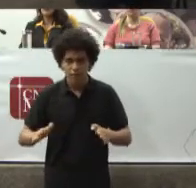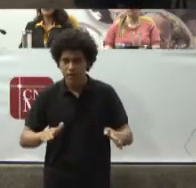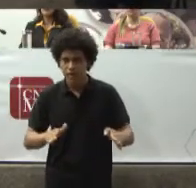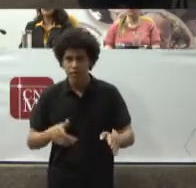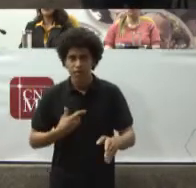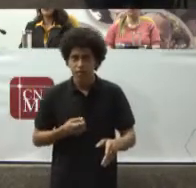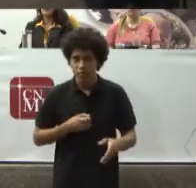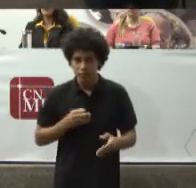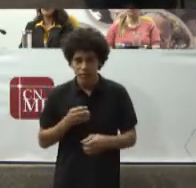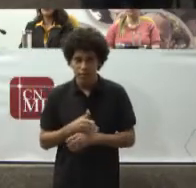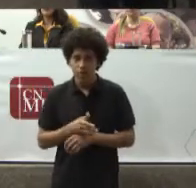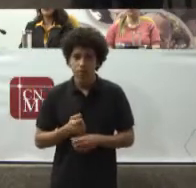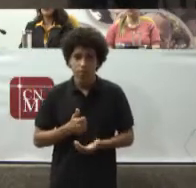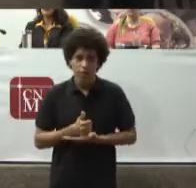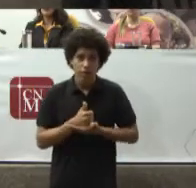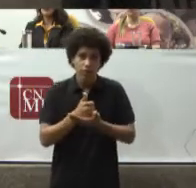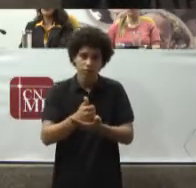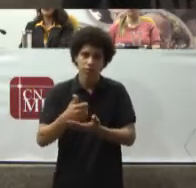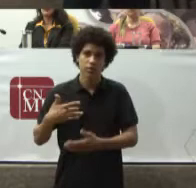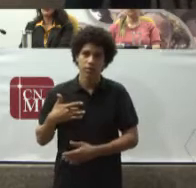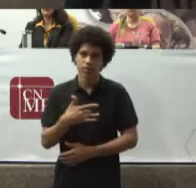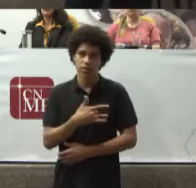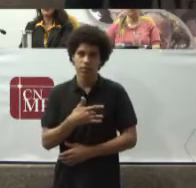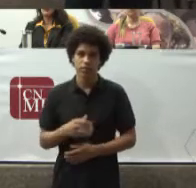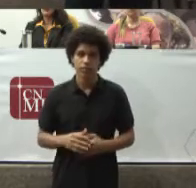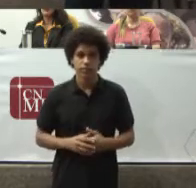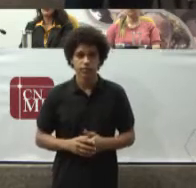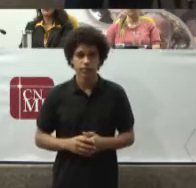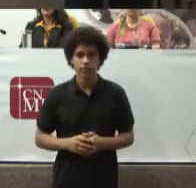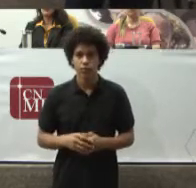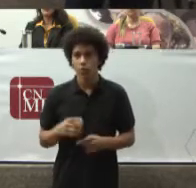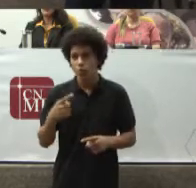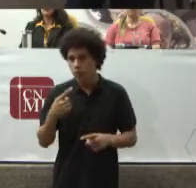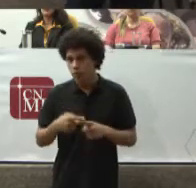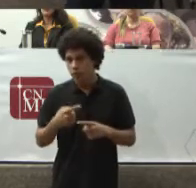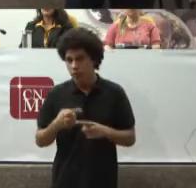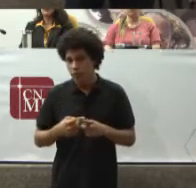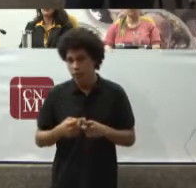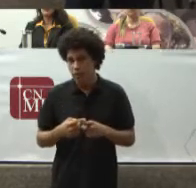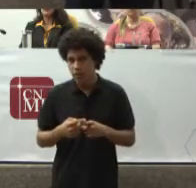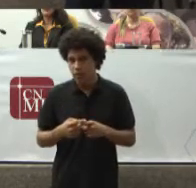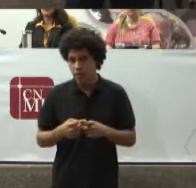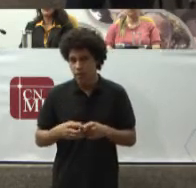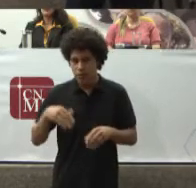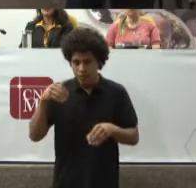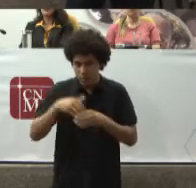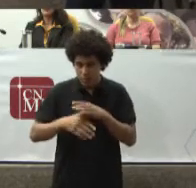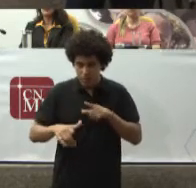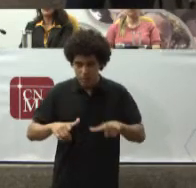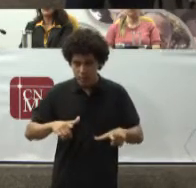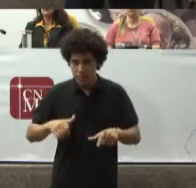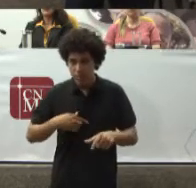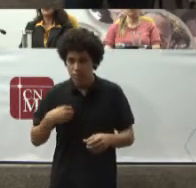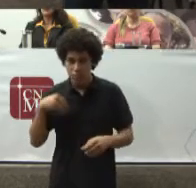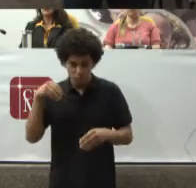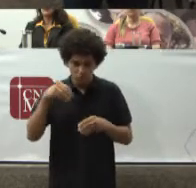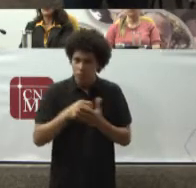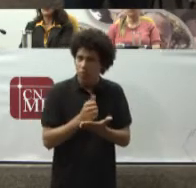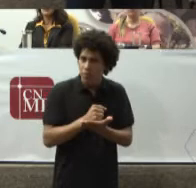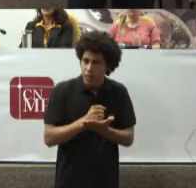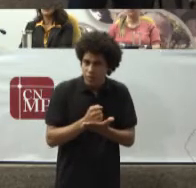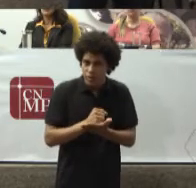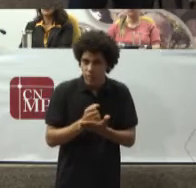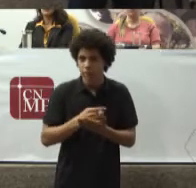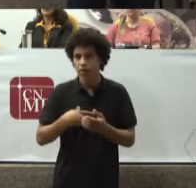judicial Que trata de saúde Porque a demanda Por serviço de saúde Ou por medicamento Ou por uma